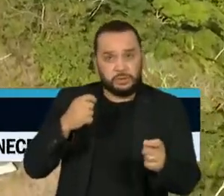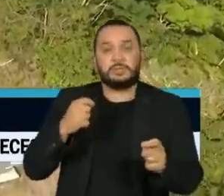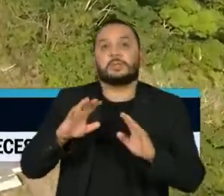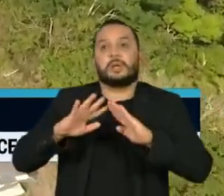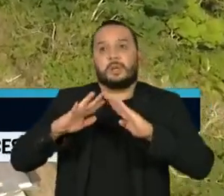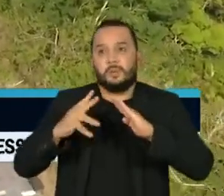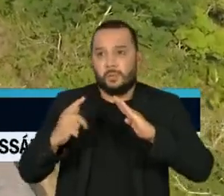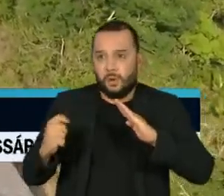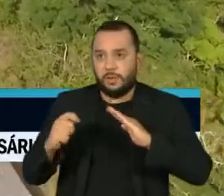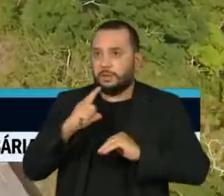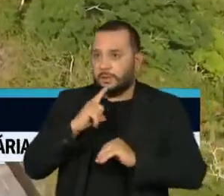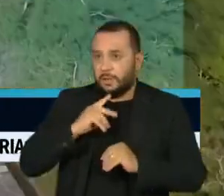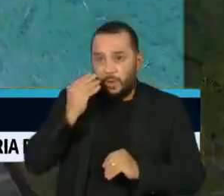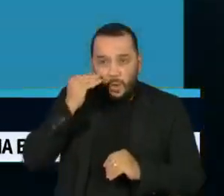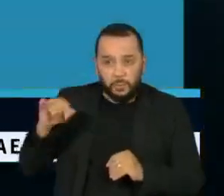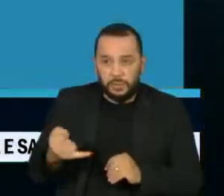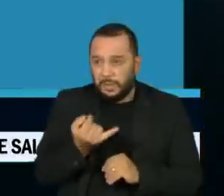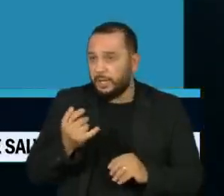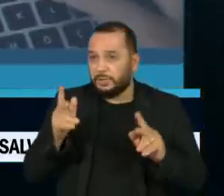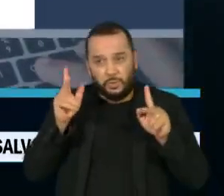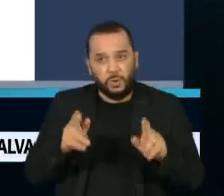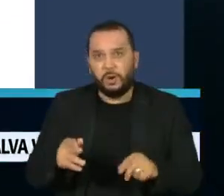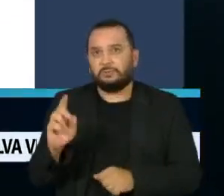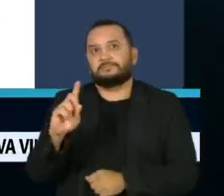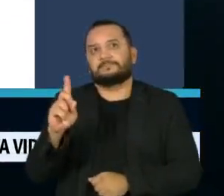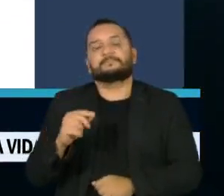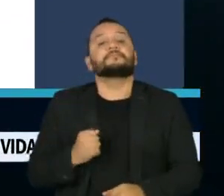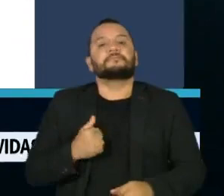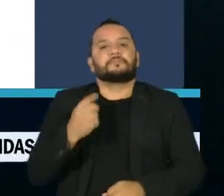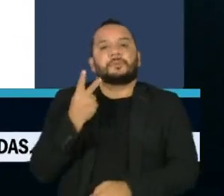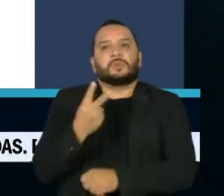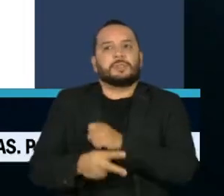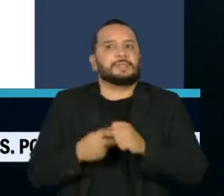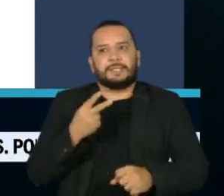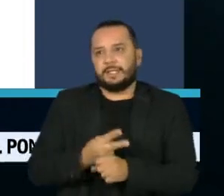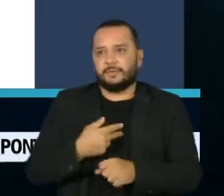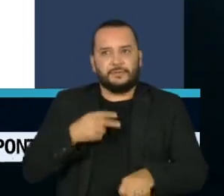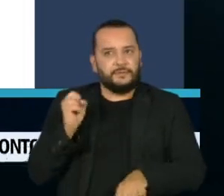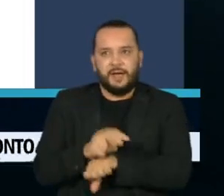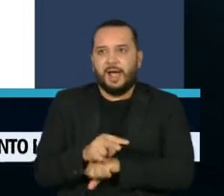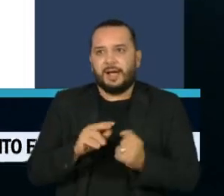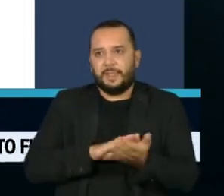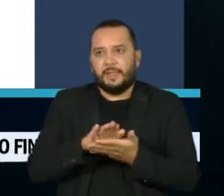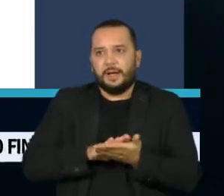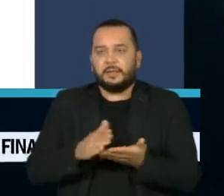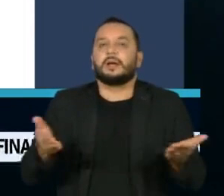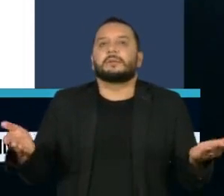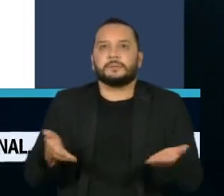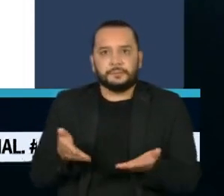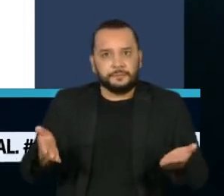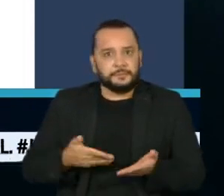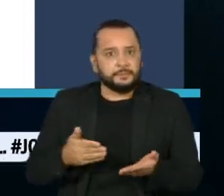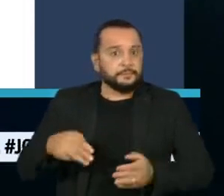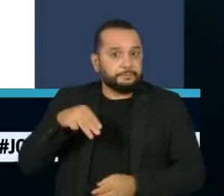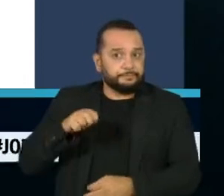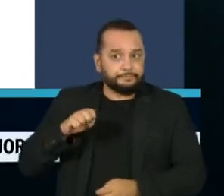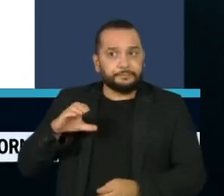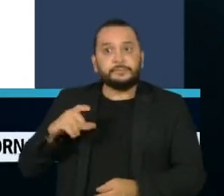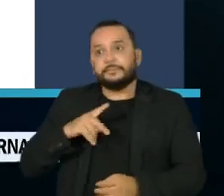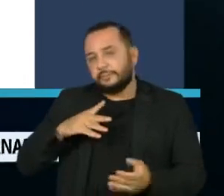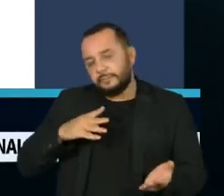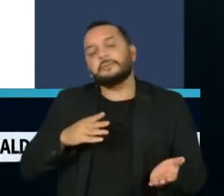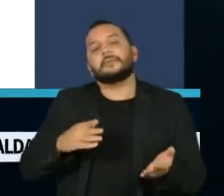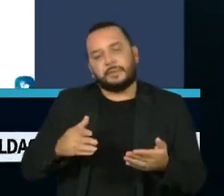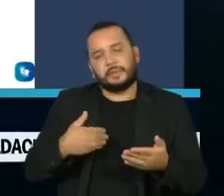têm a mesma oportunidade. Após dois anos sem a abertura de novas vagas, o Ministério da Educação reabriu,